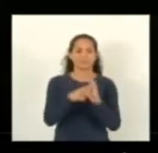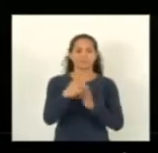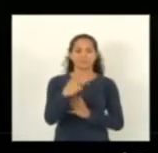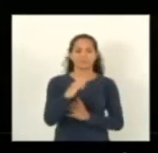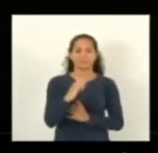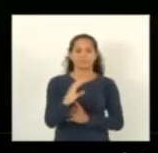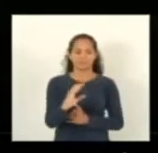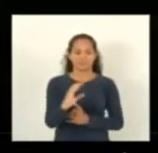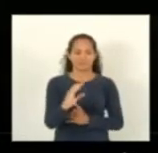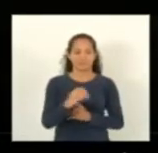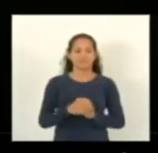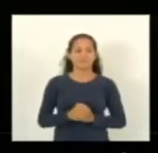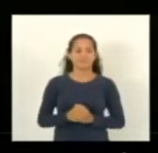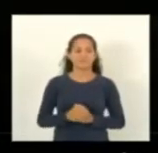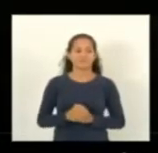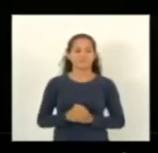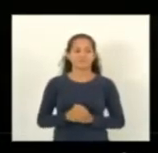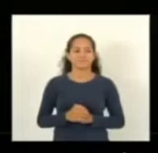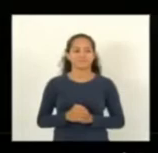Dona Elotilde.